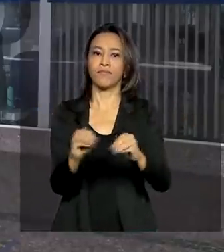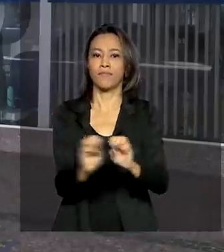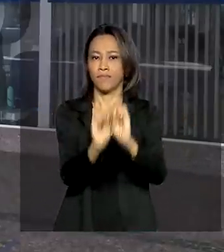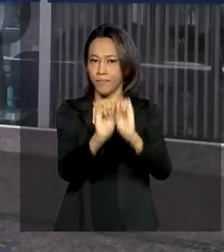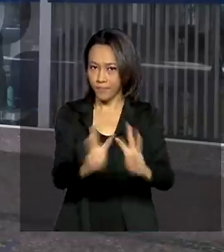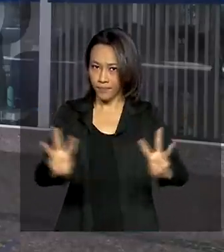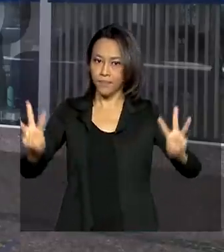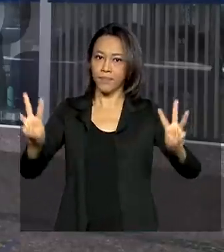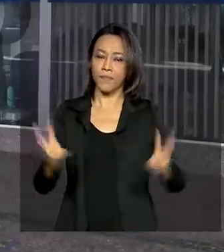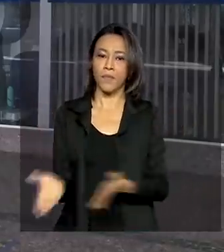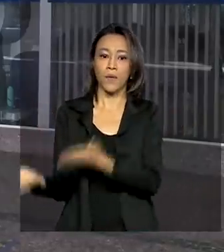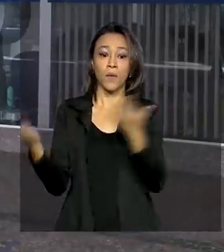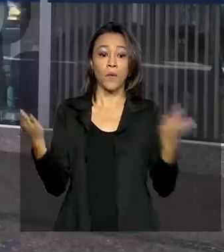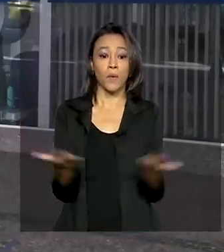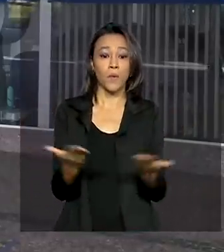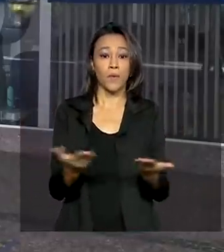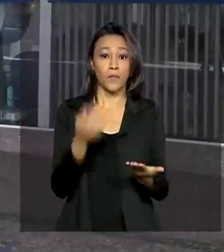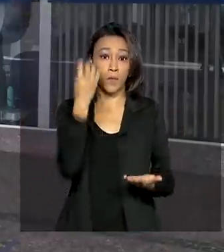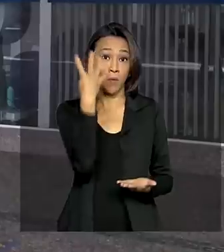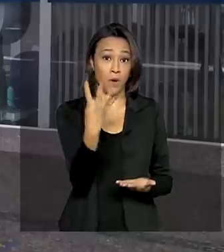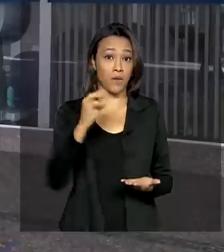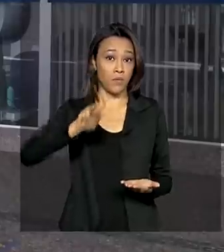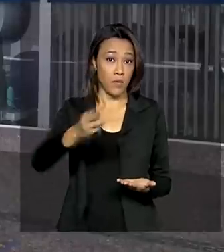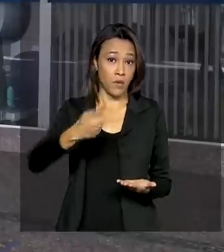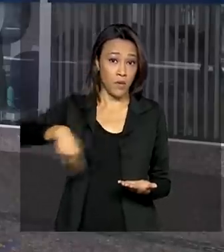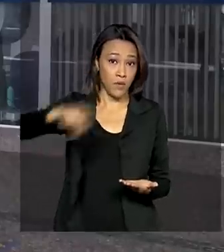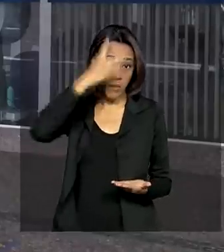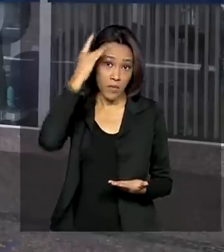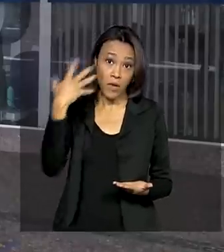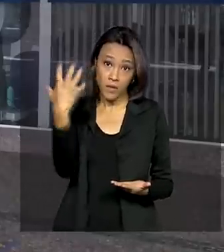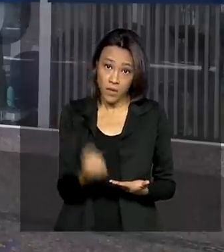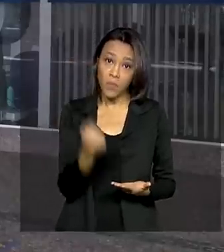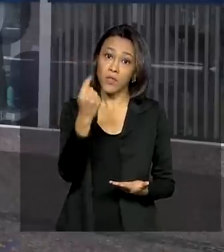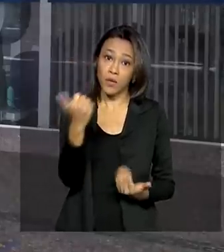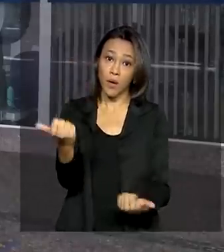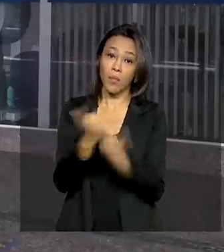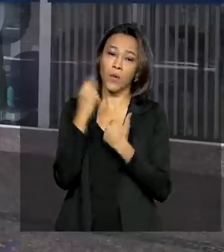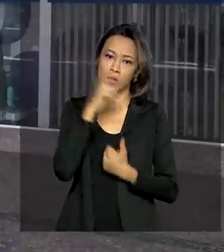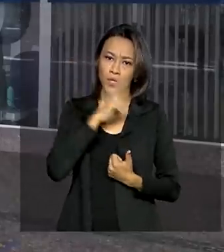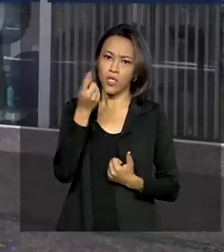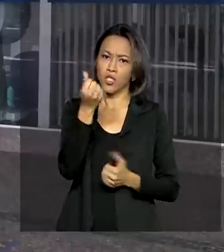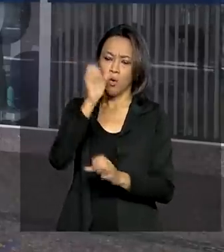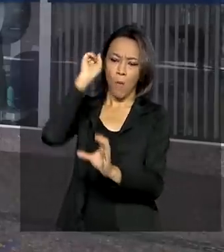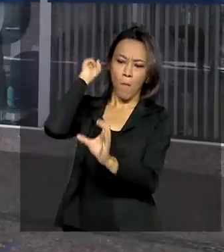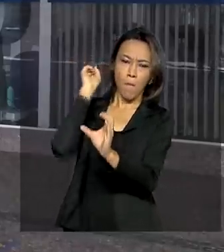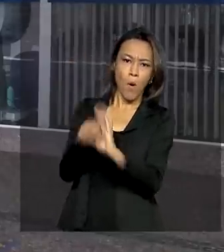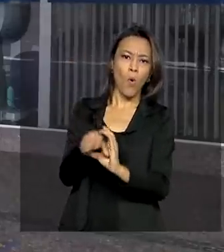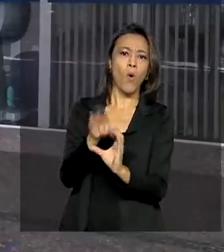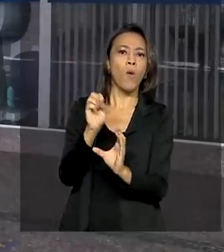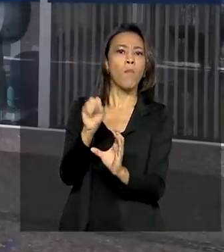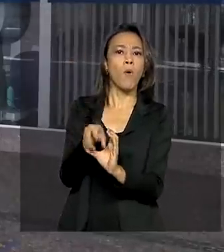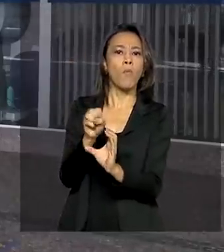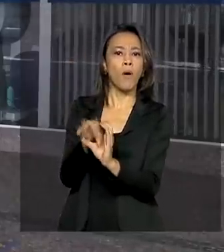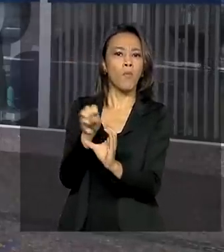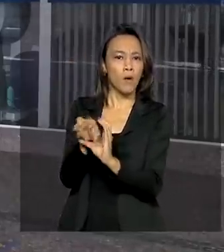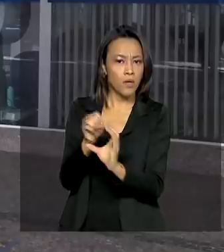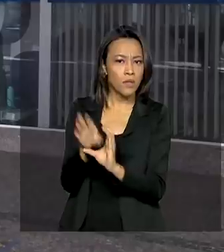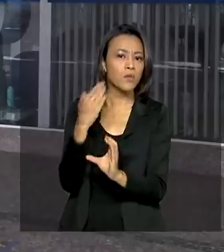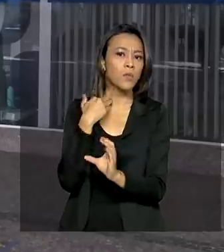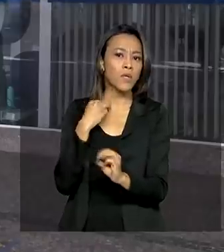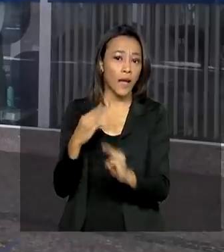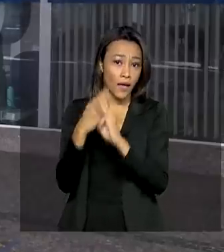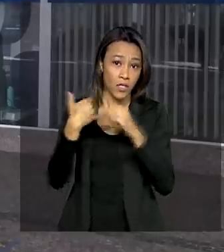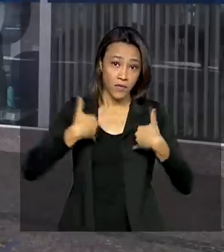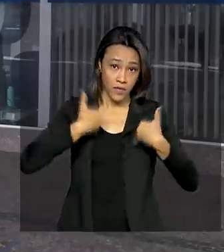de 4 milhões de trabalhadores recebem o auxílio emergencial como crédito na conta poupança social da Caixa. São os